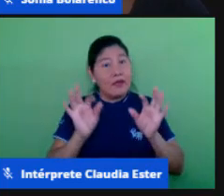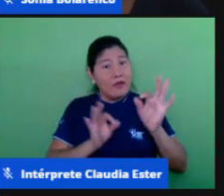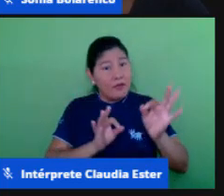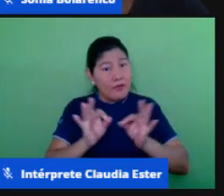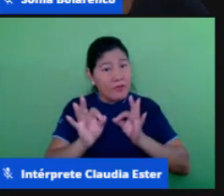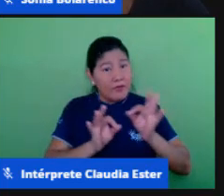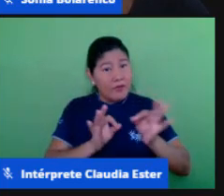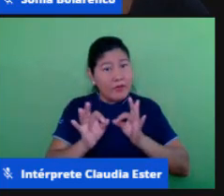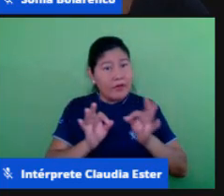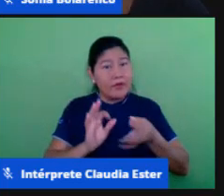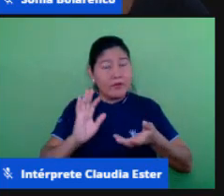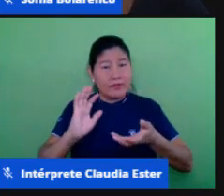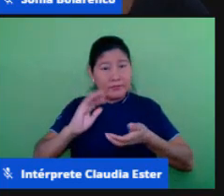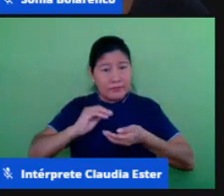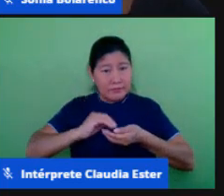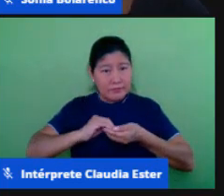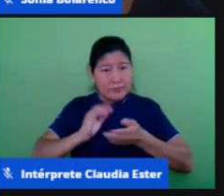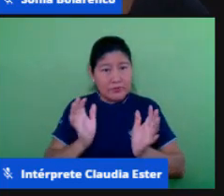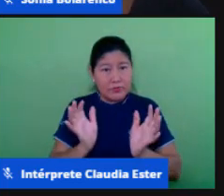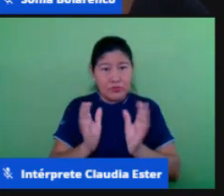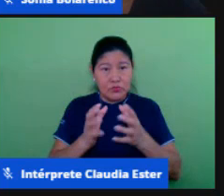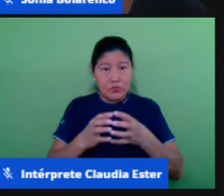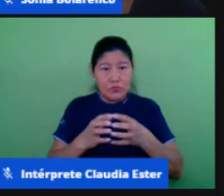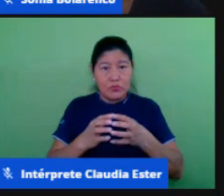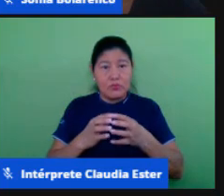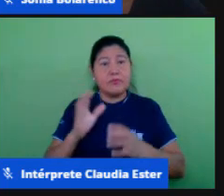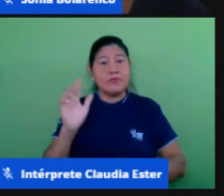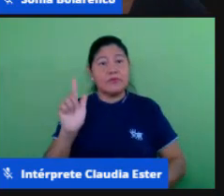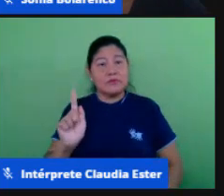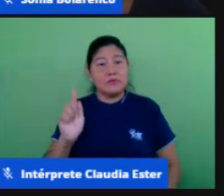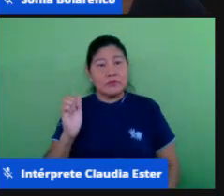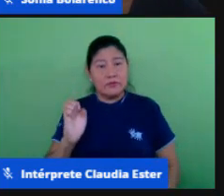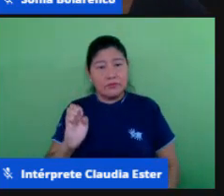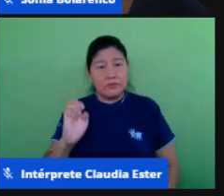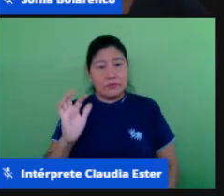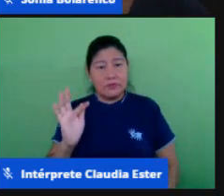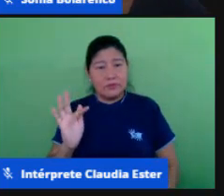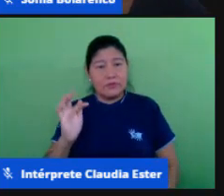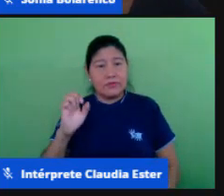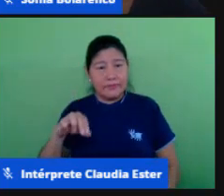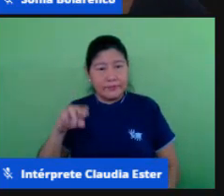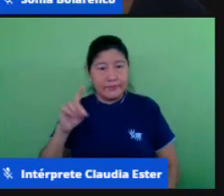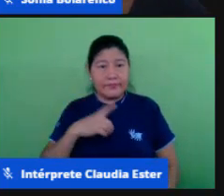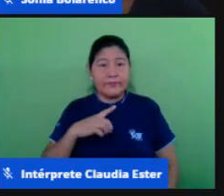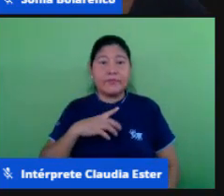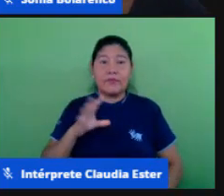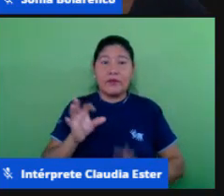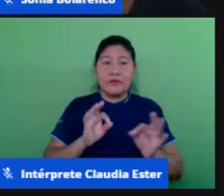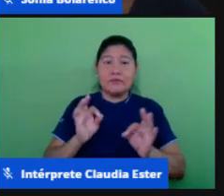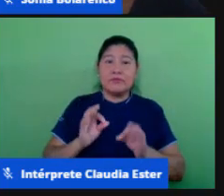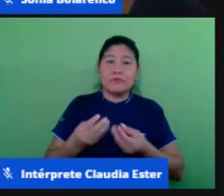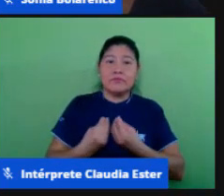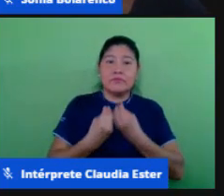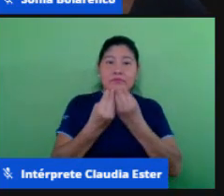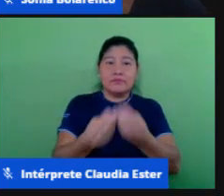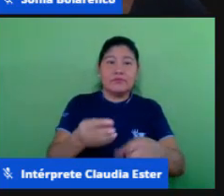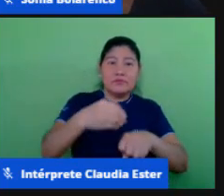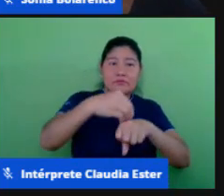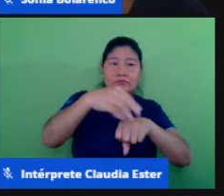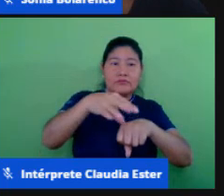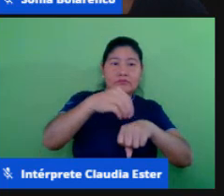pela GFEM, pela GFEM, pela Supede, está aí na REM, está sendo seguido e nós estamos seguindo,